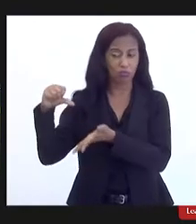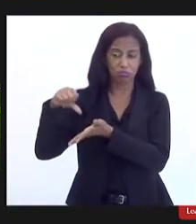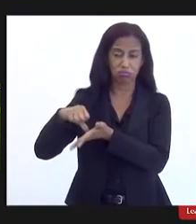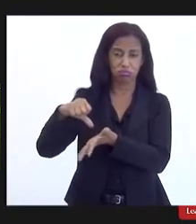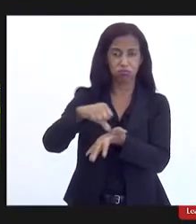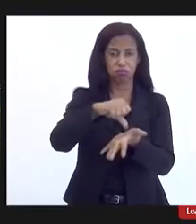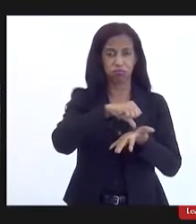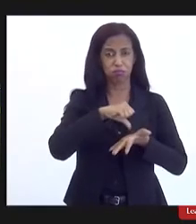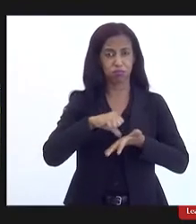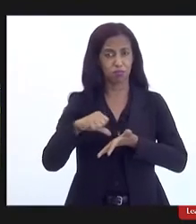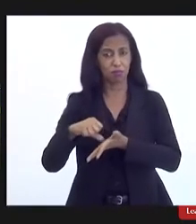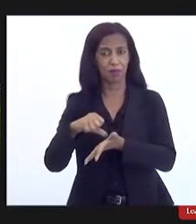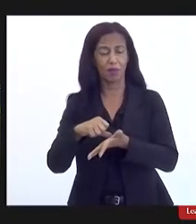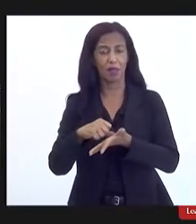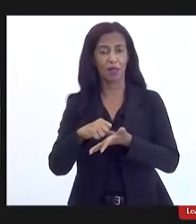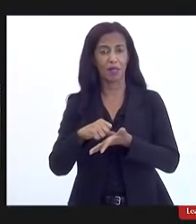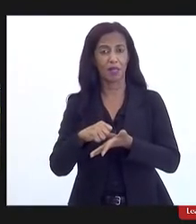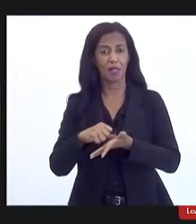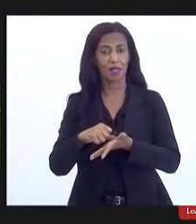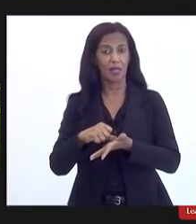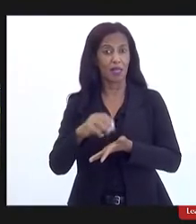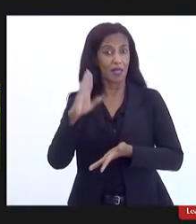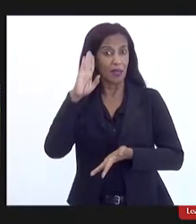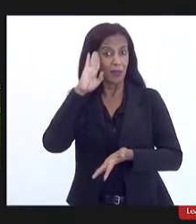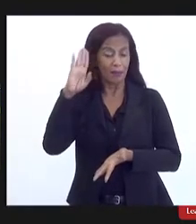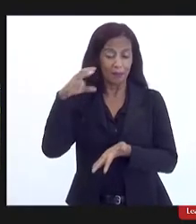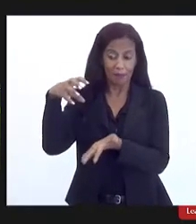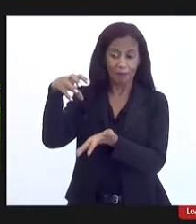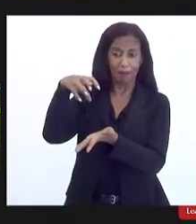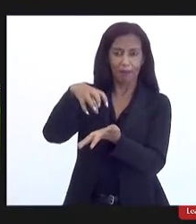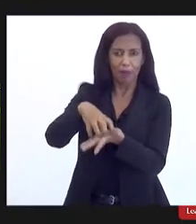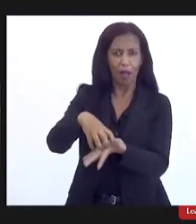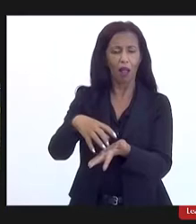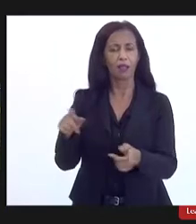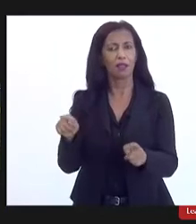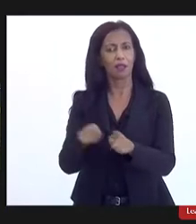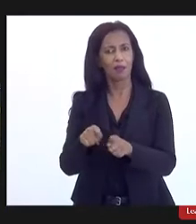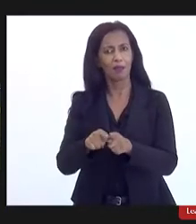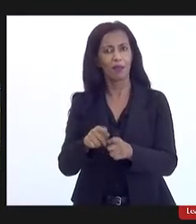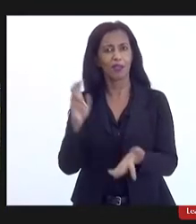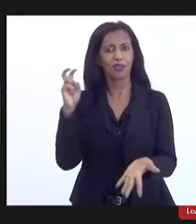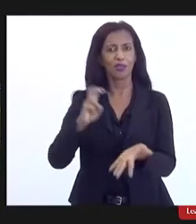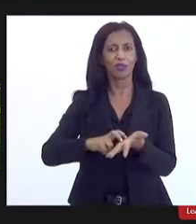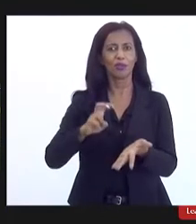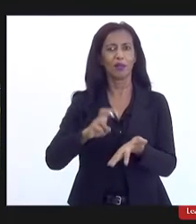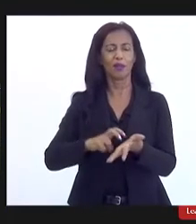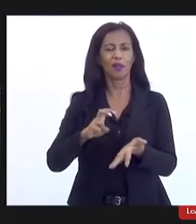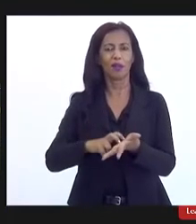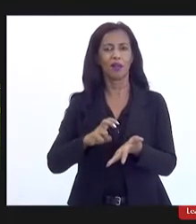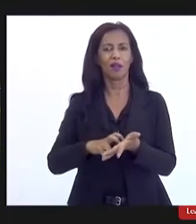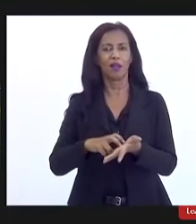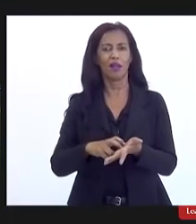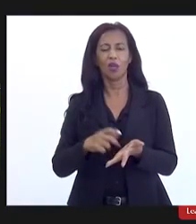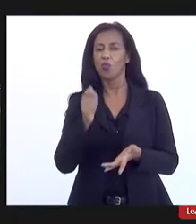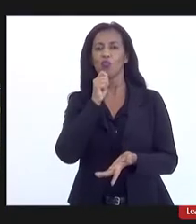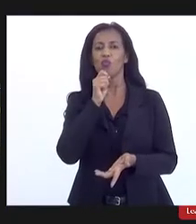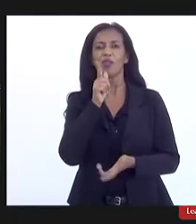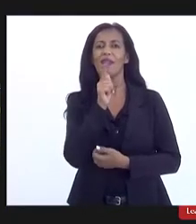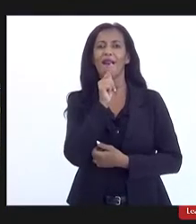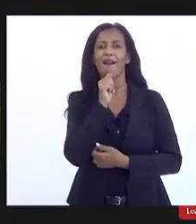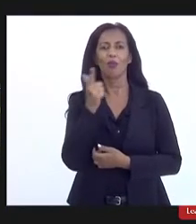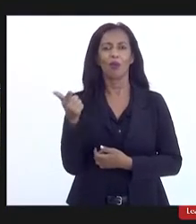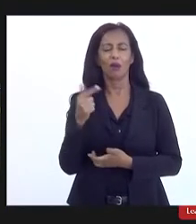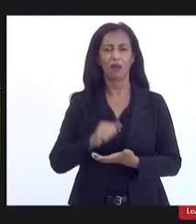inclusive o distrito sede né é de dia sem o recebimento de água né